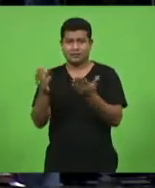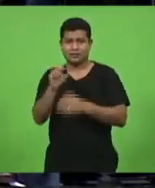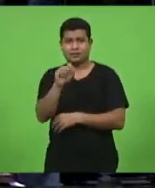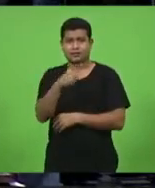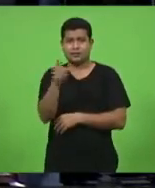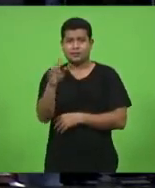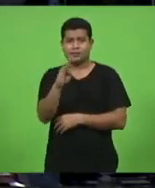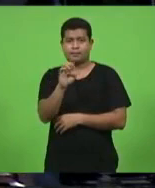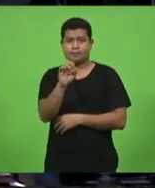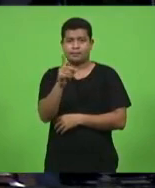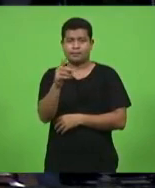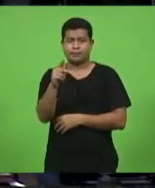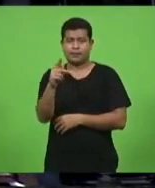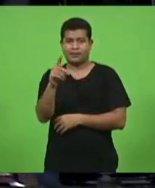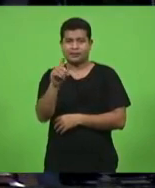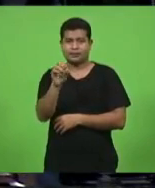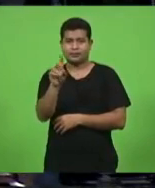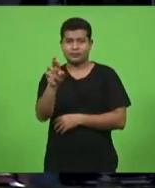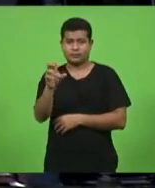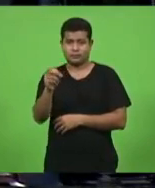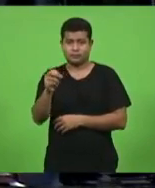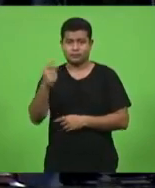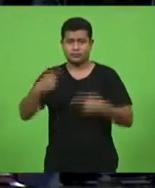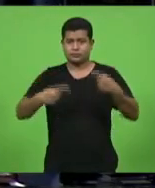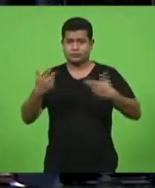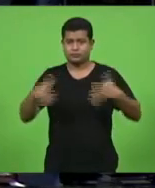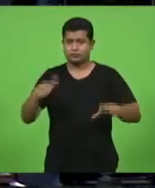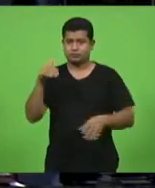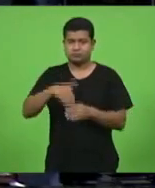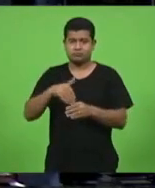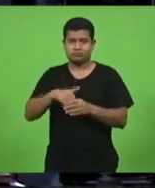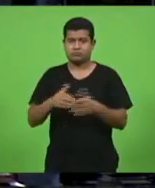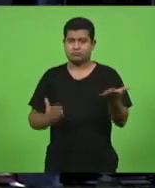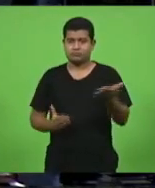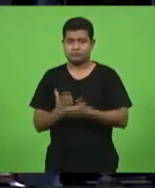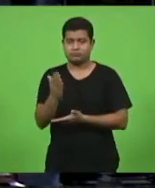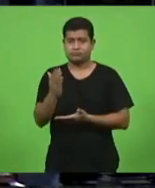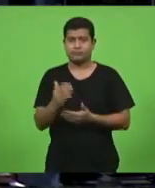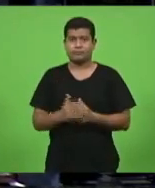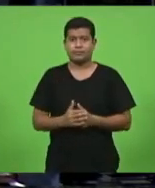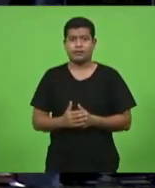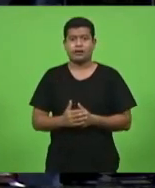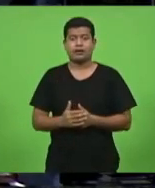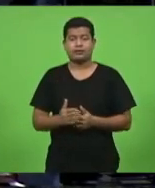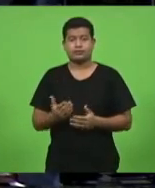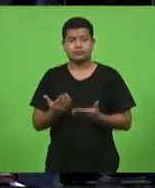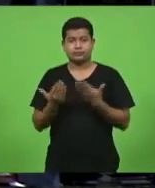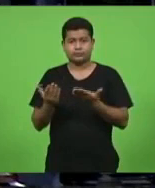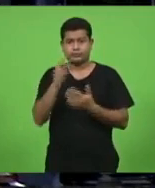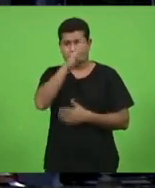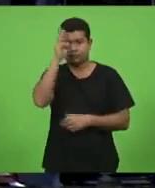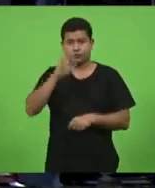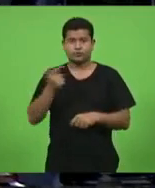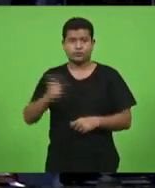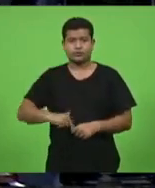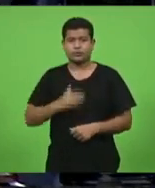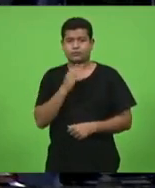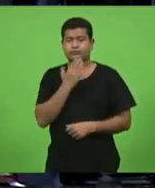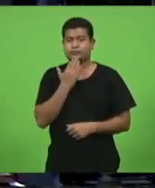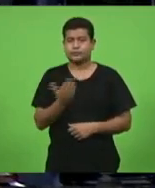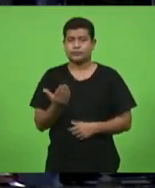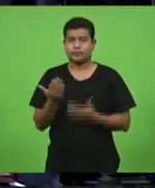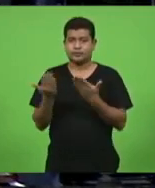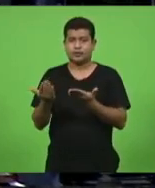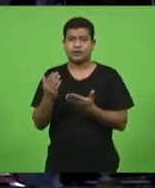havendo em votação está aprovado deputado Volney Weber também apelando a presidente do diretor da